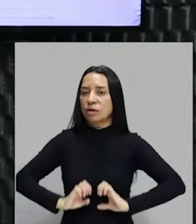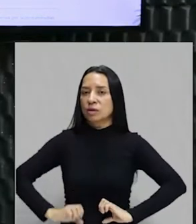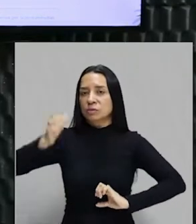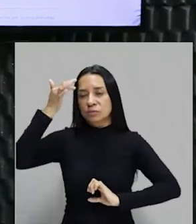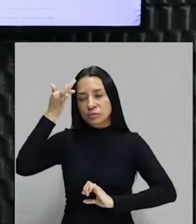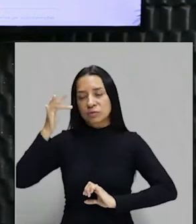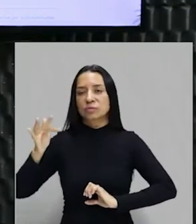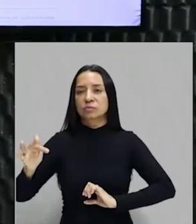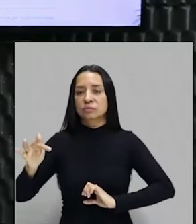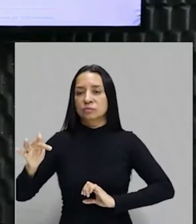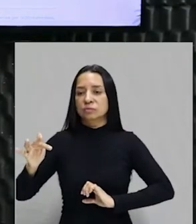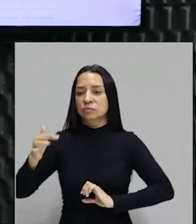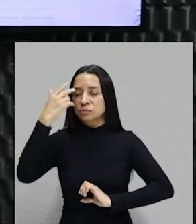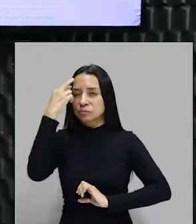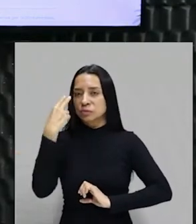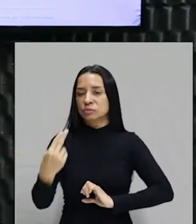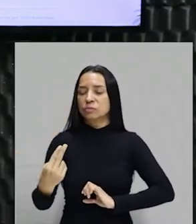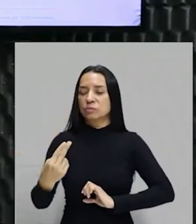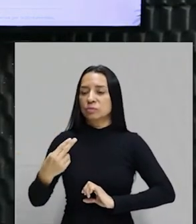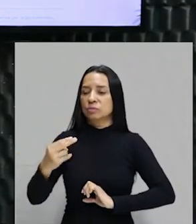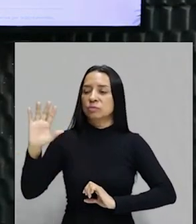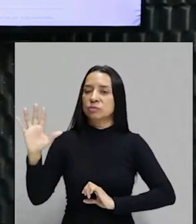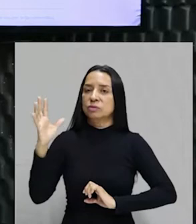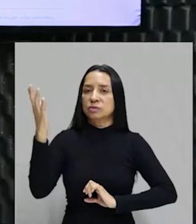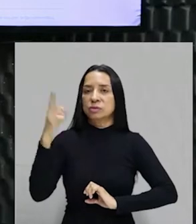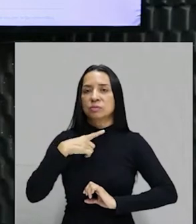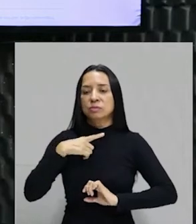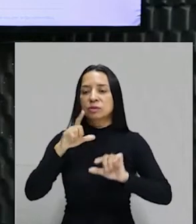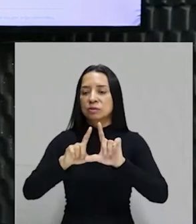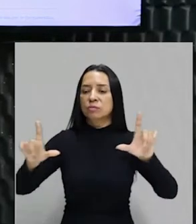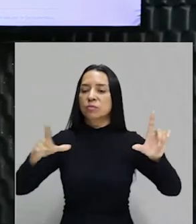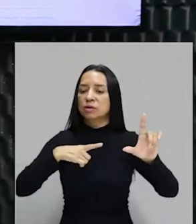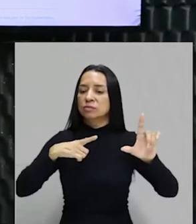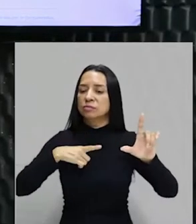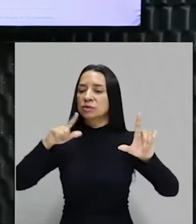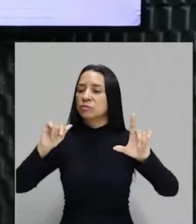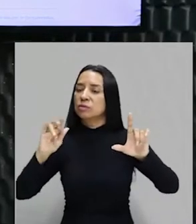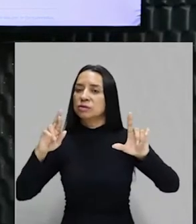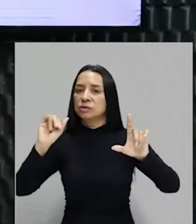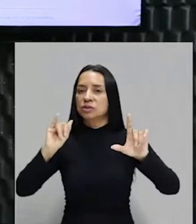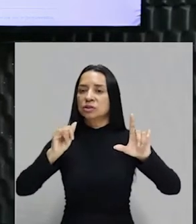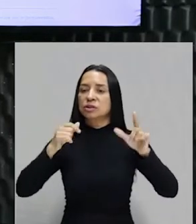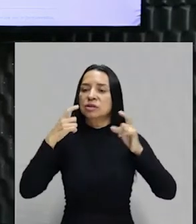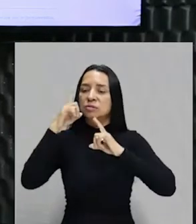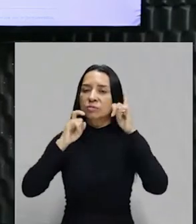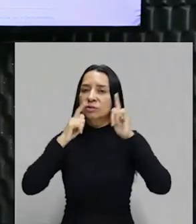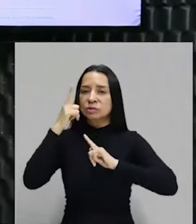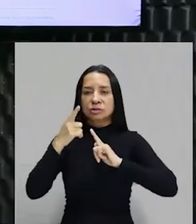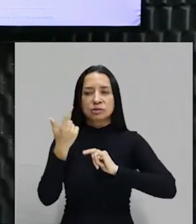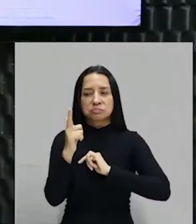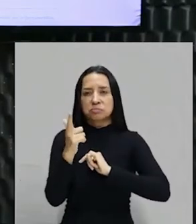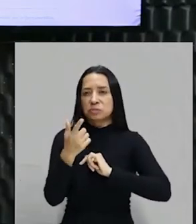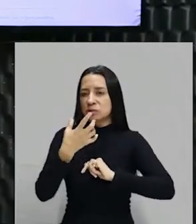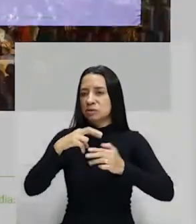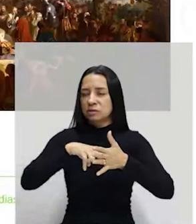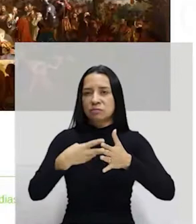filosófico, um aspecto histórico da situação. Tem até um quadro que eu comentei ali que tem uma gíria do século XIX que para a gente não faz muito sentido hoje.